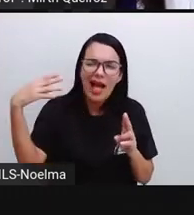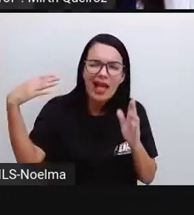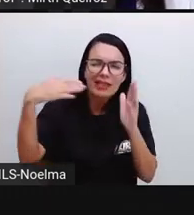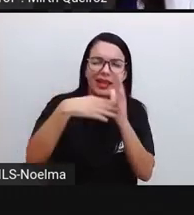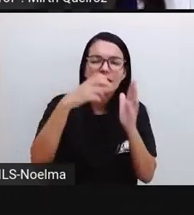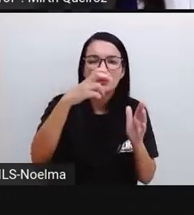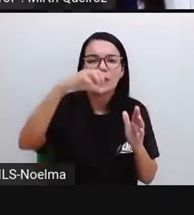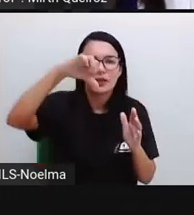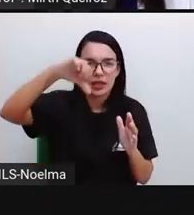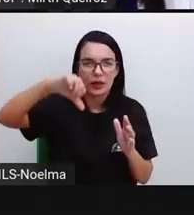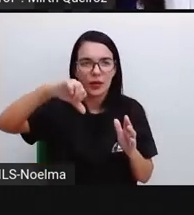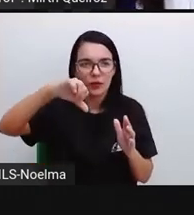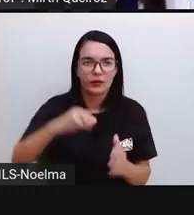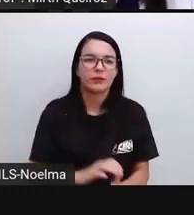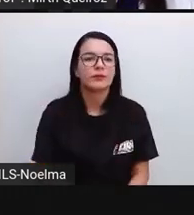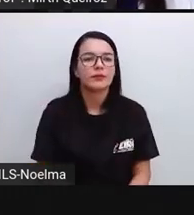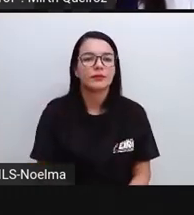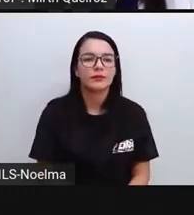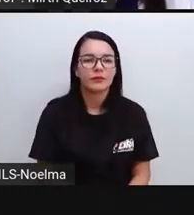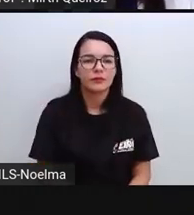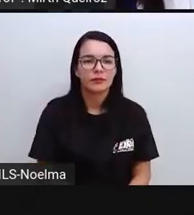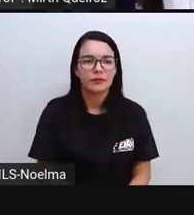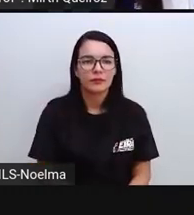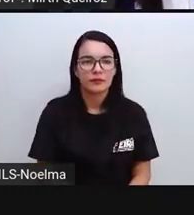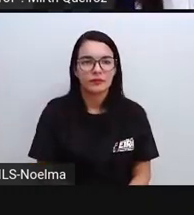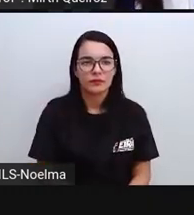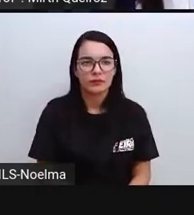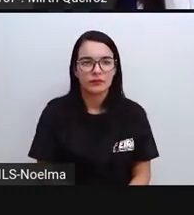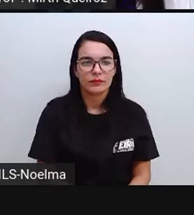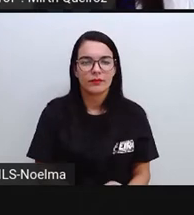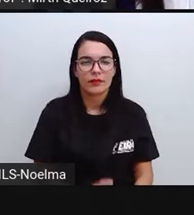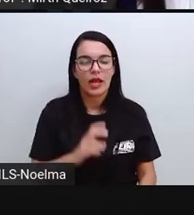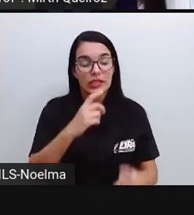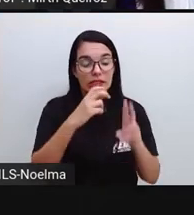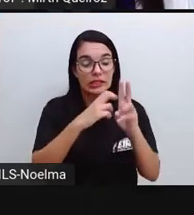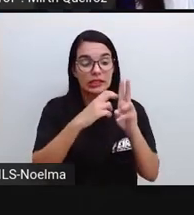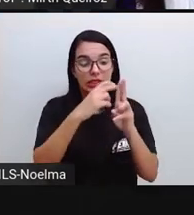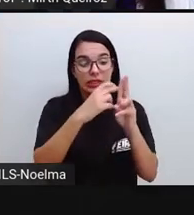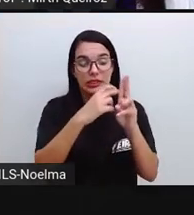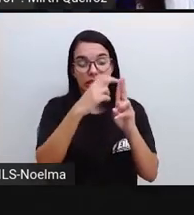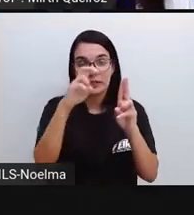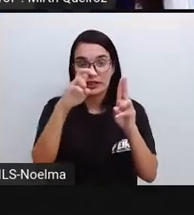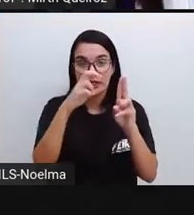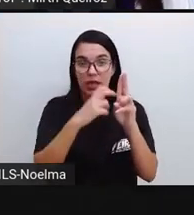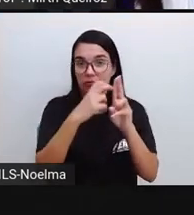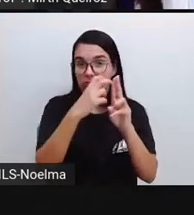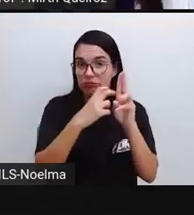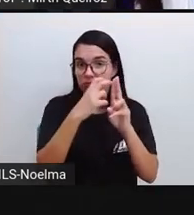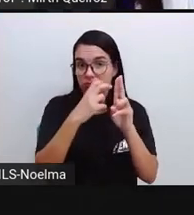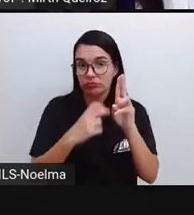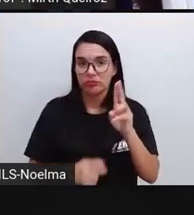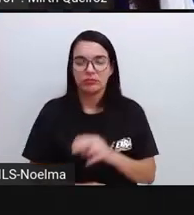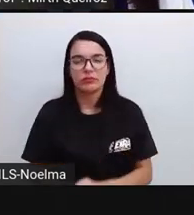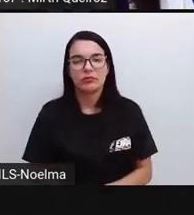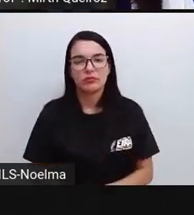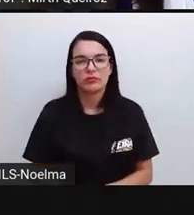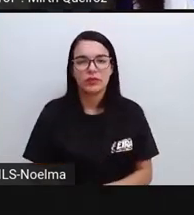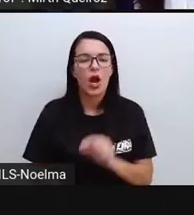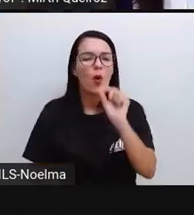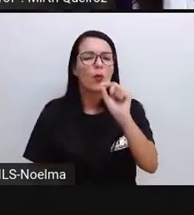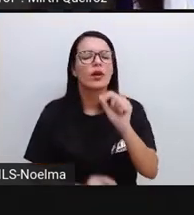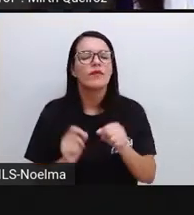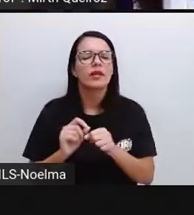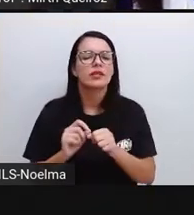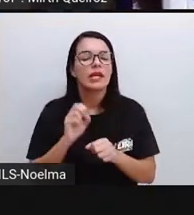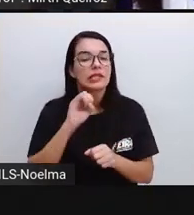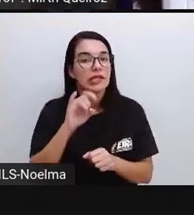cinquenta e nove. Até o cinquenta e nove. Que é o último numeral que tem o número cinco aí na dezena. O que a gente pode